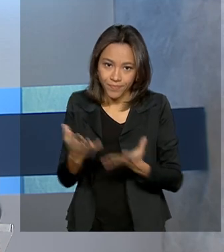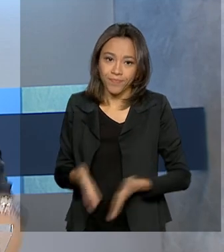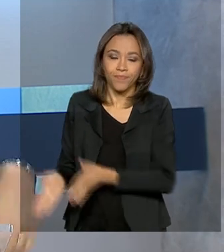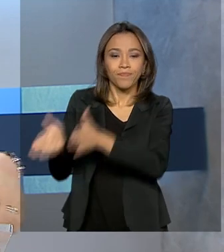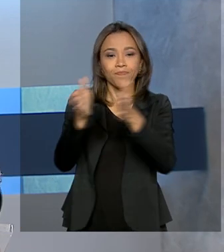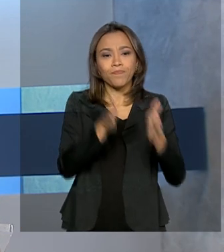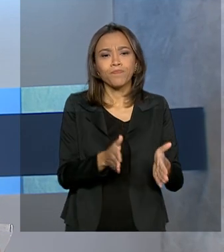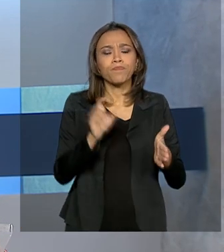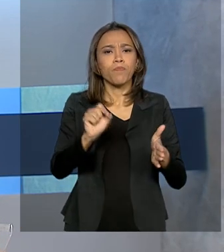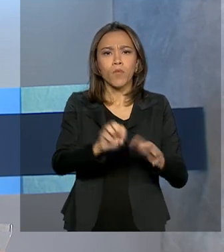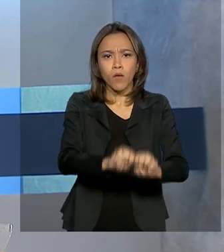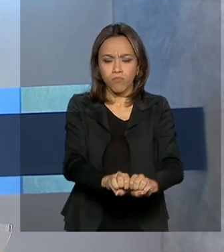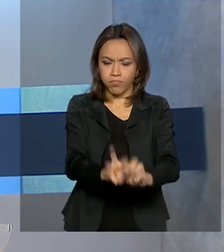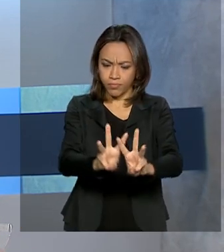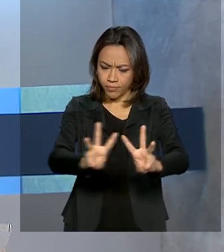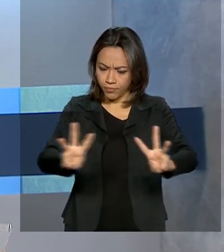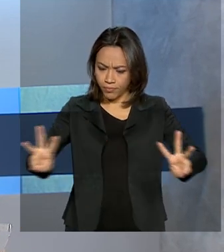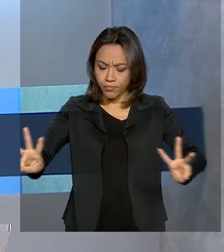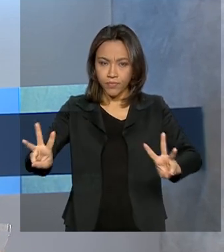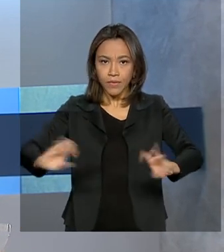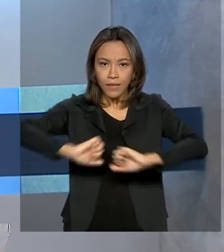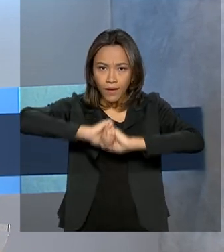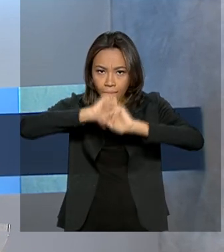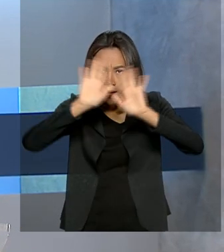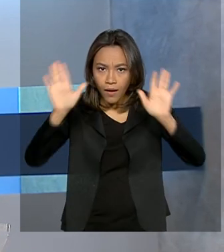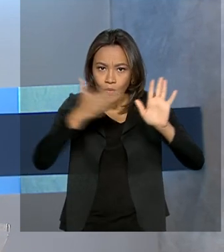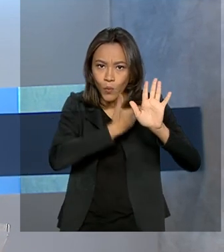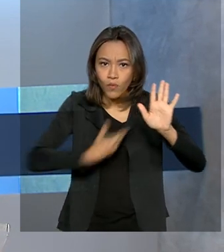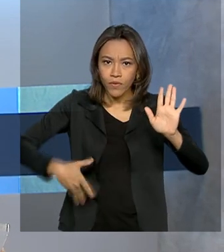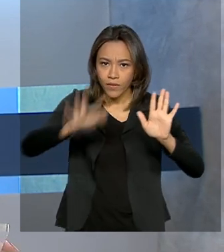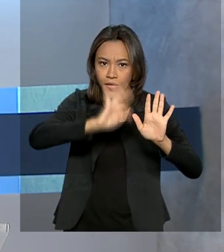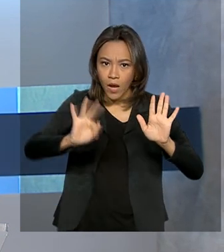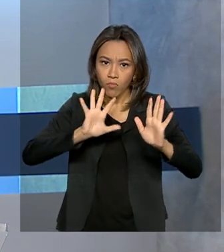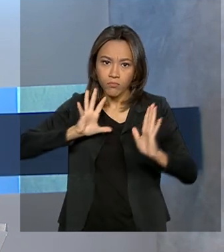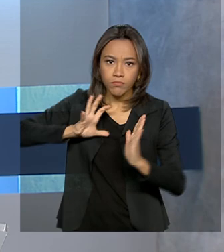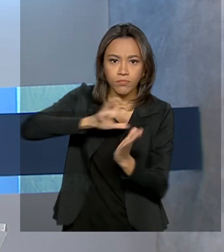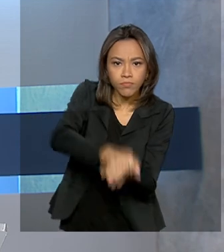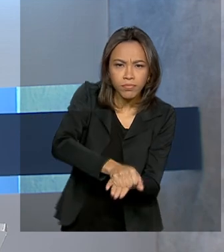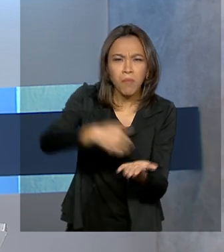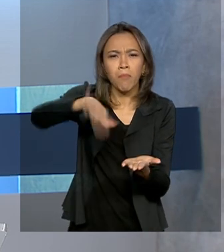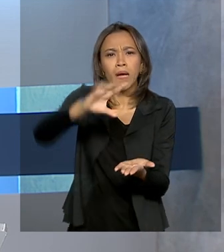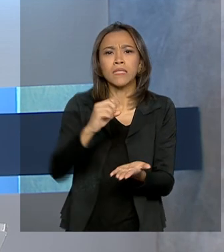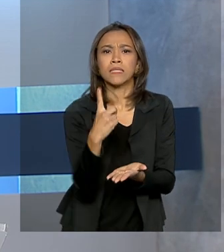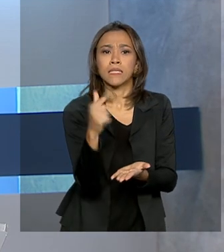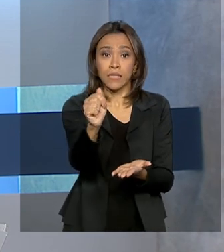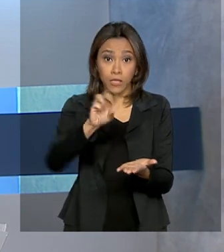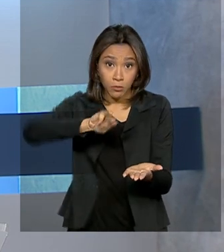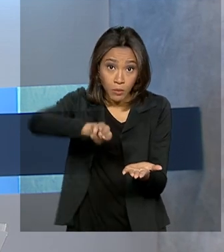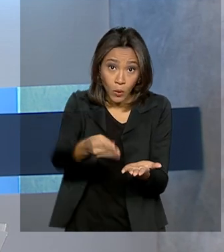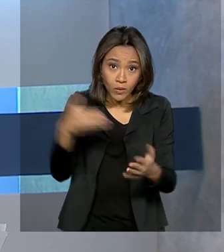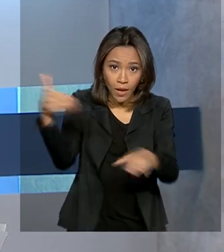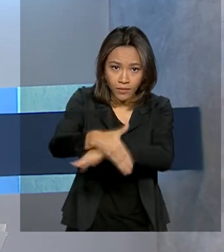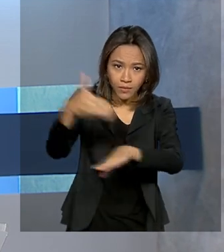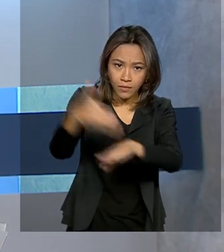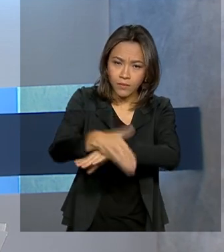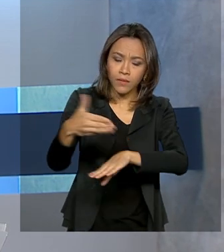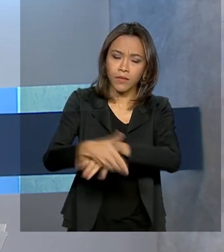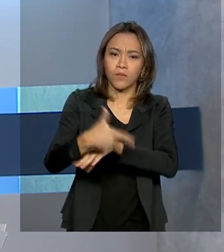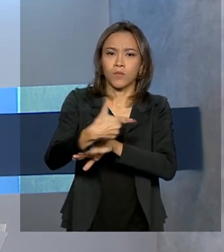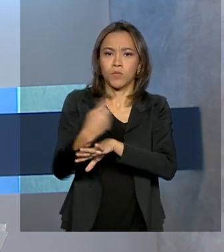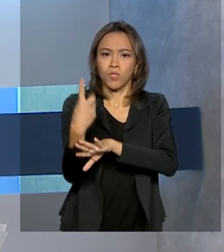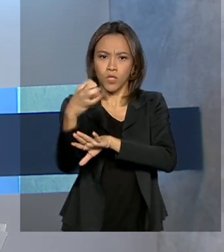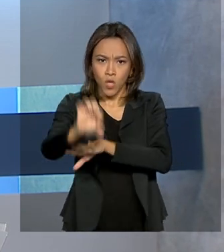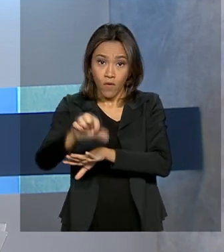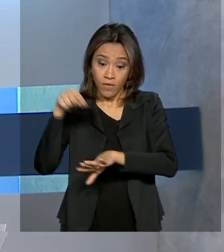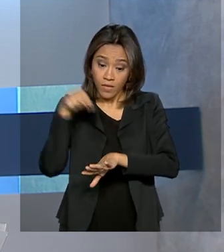O Portal da Transparência do Governo Federal registrou mais de 17 milhões de acessos em 2019. Pelo